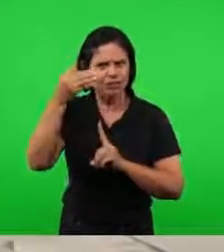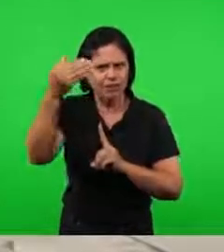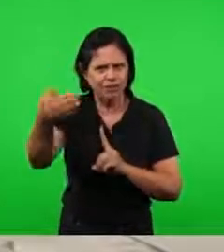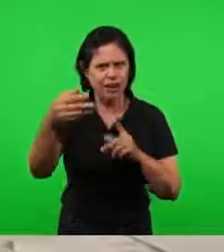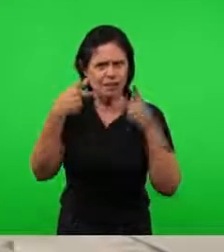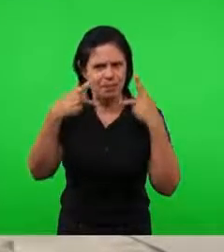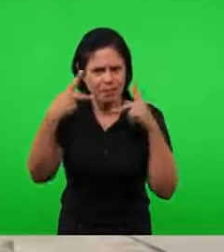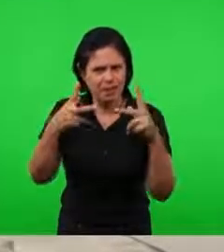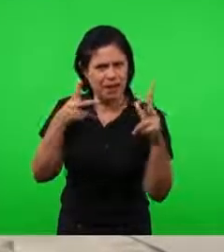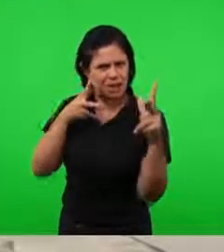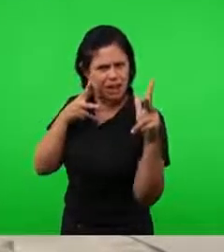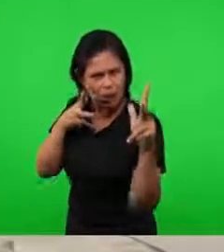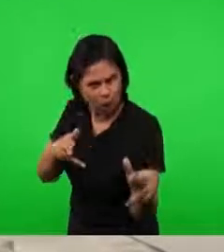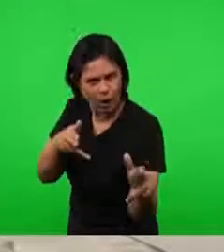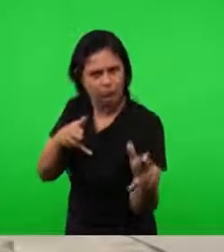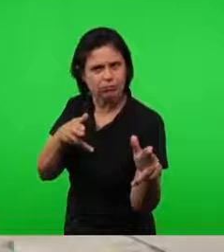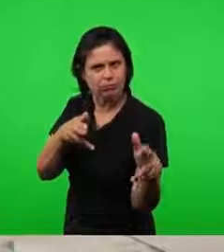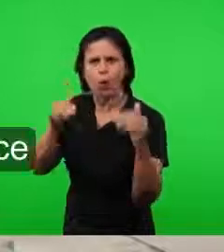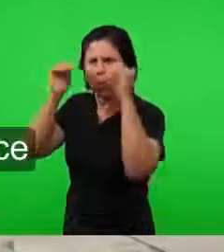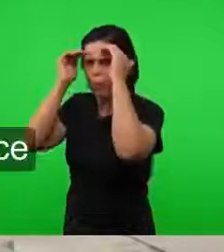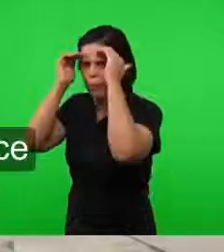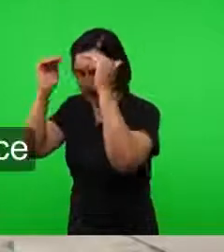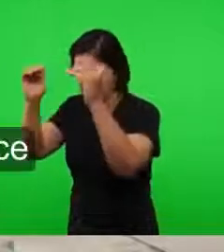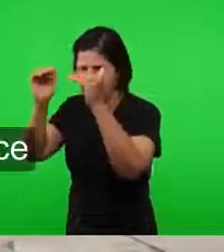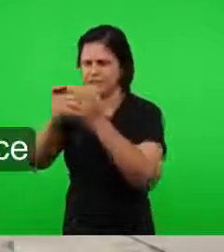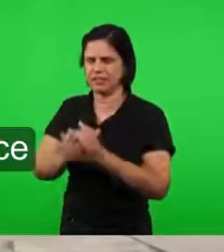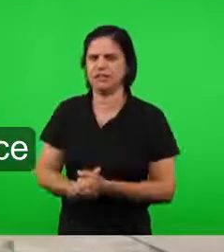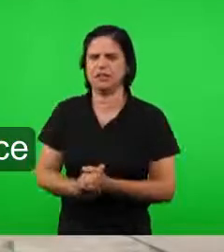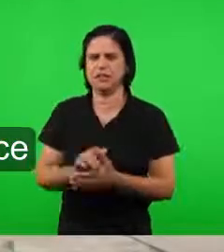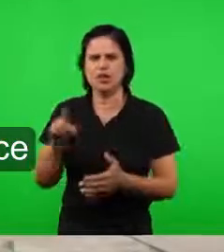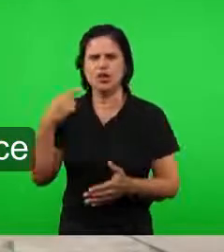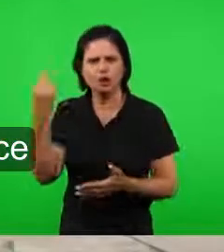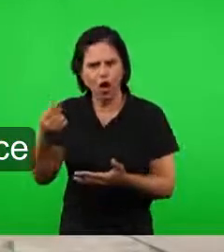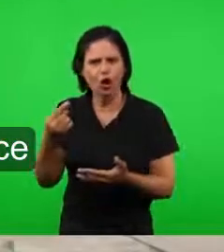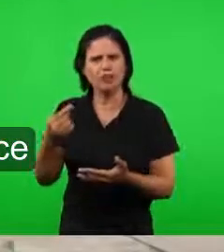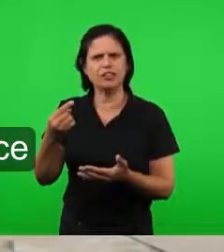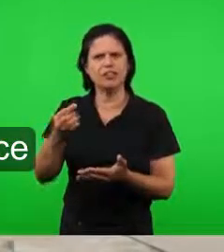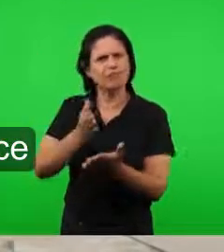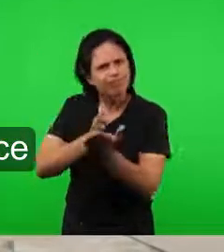como estão entendendo, por certo, nós vamos dar um grande salto ali.